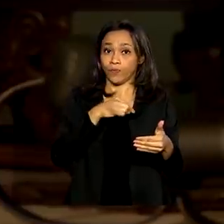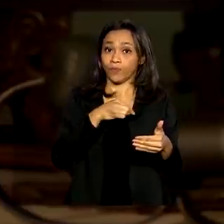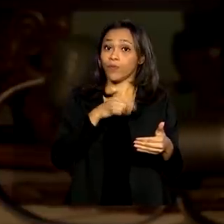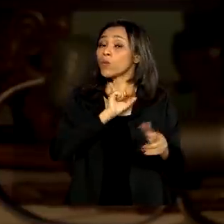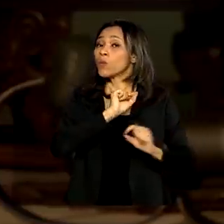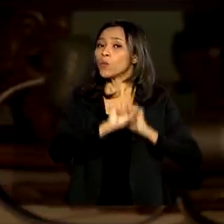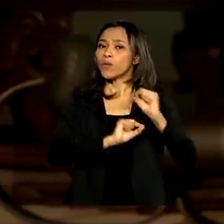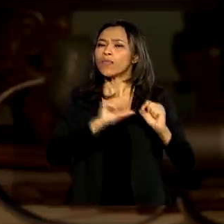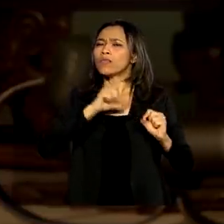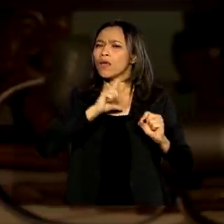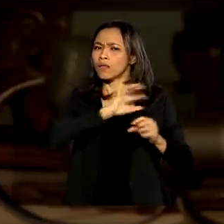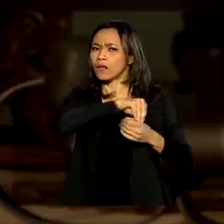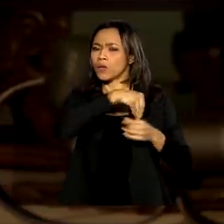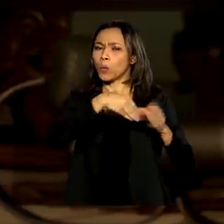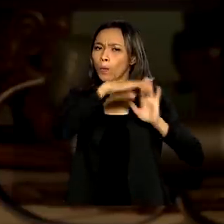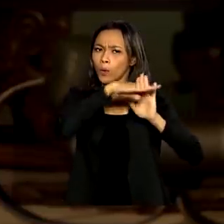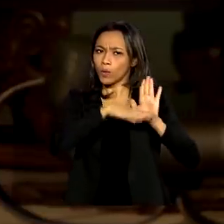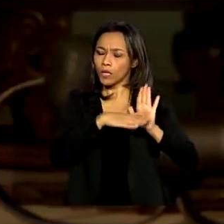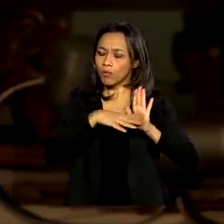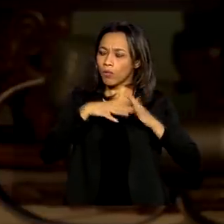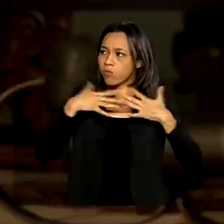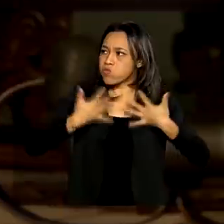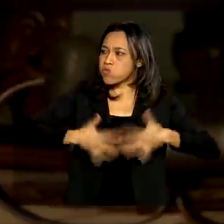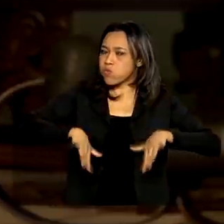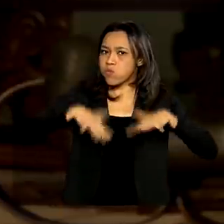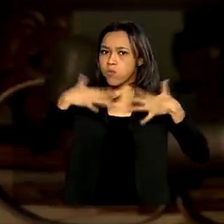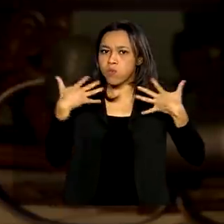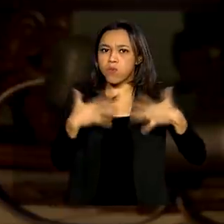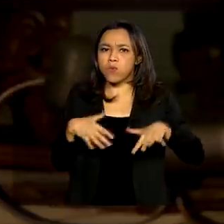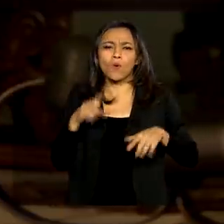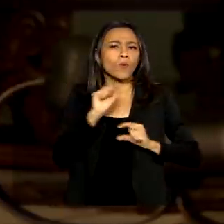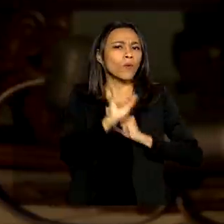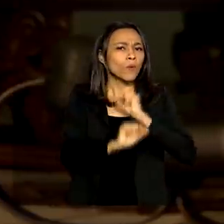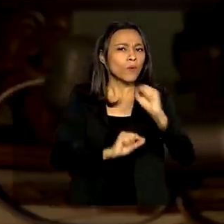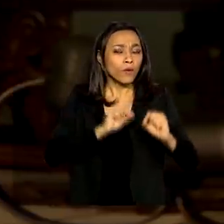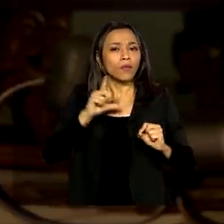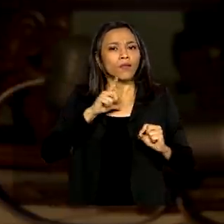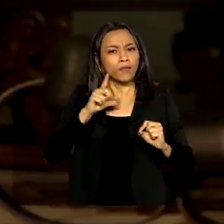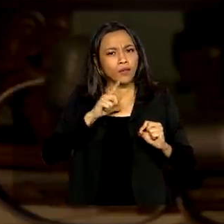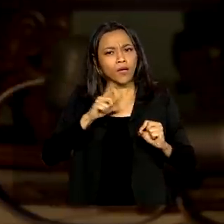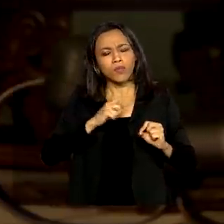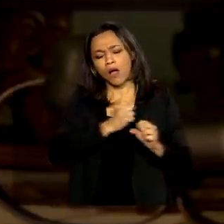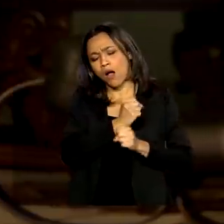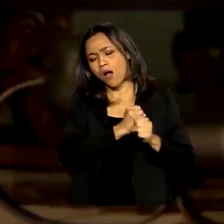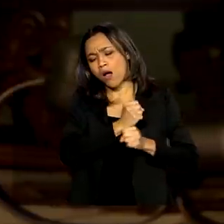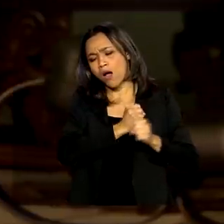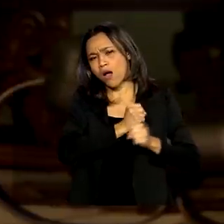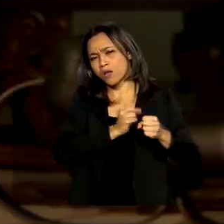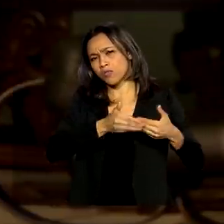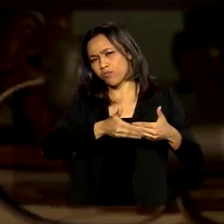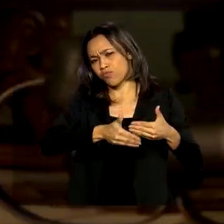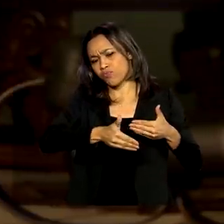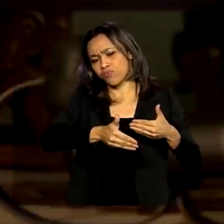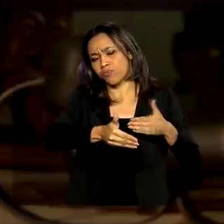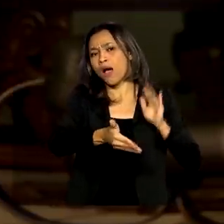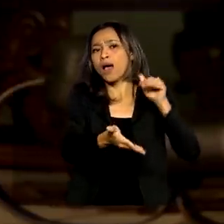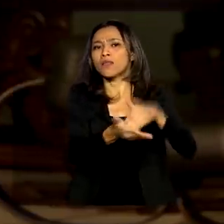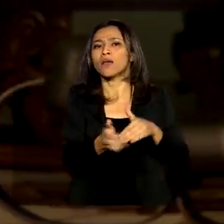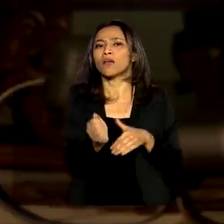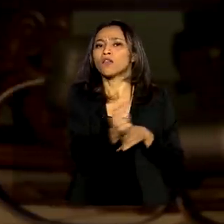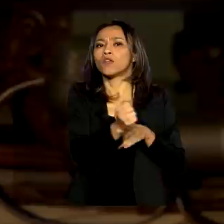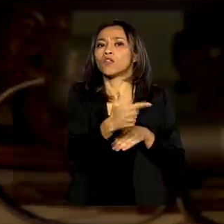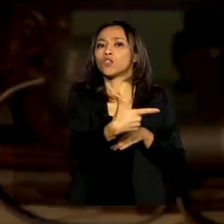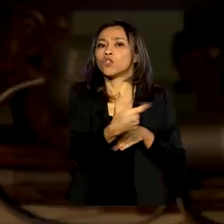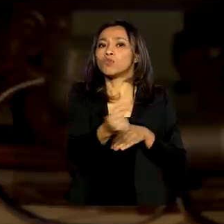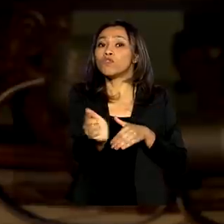Esse é um programa gigantesco, em que nós temos o desenvolvimento ao longo dos anos, até 2022, a